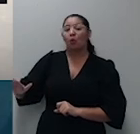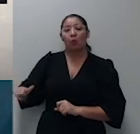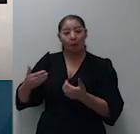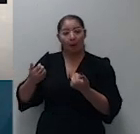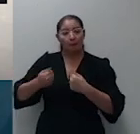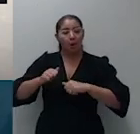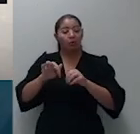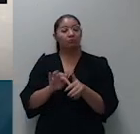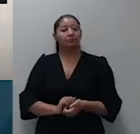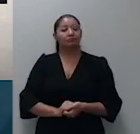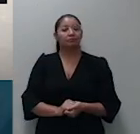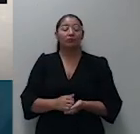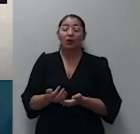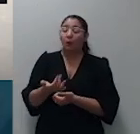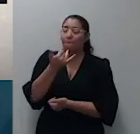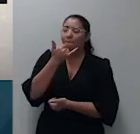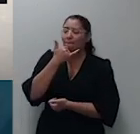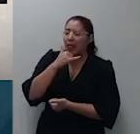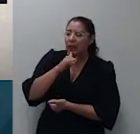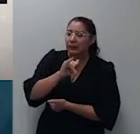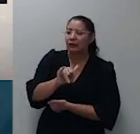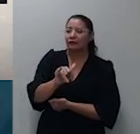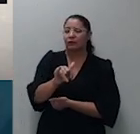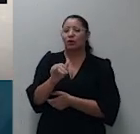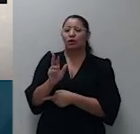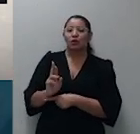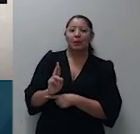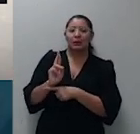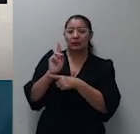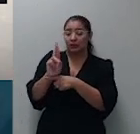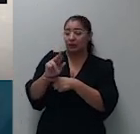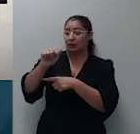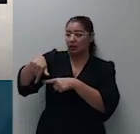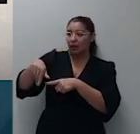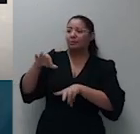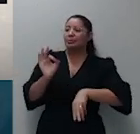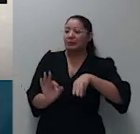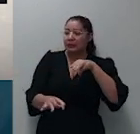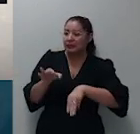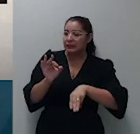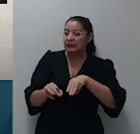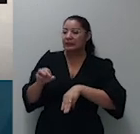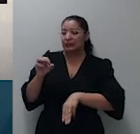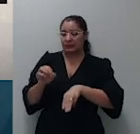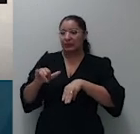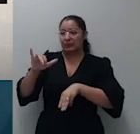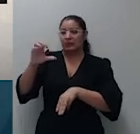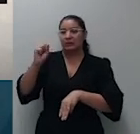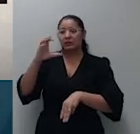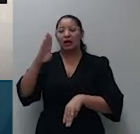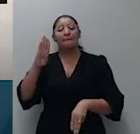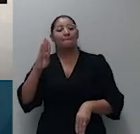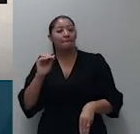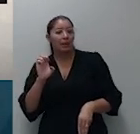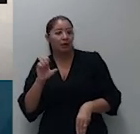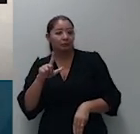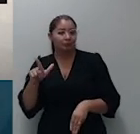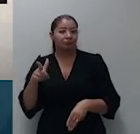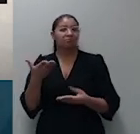vênia do eminente relator e da ministra Isabel Galotti acompanha-se a divergência inaugurada pelo ministro Raul Araújo